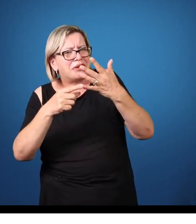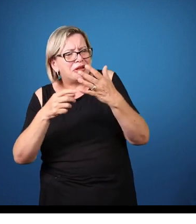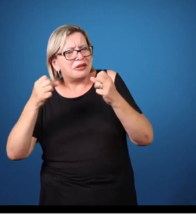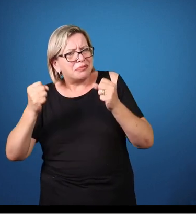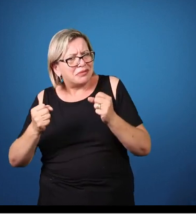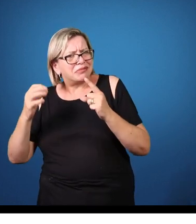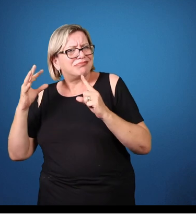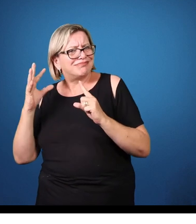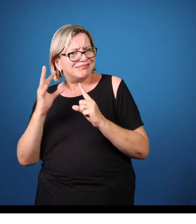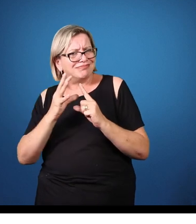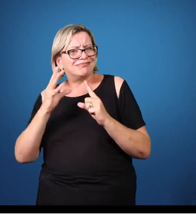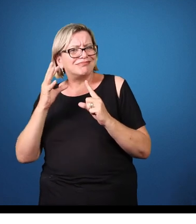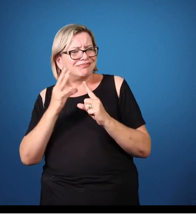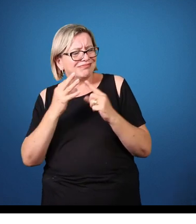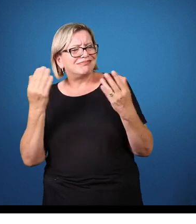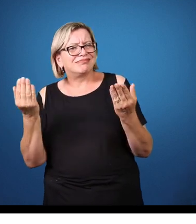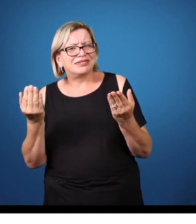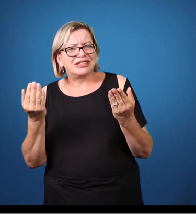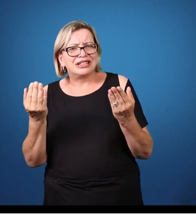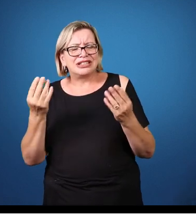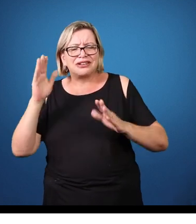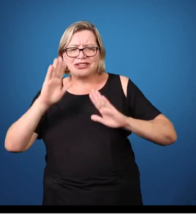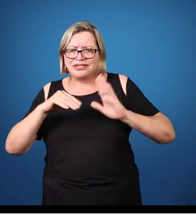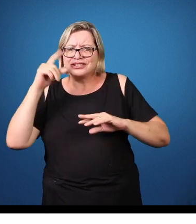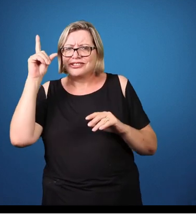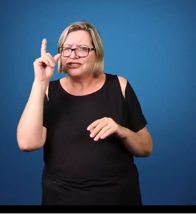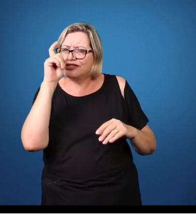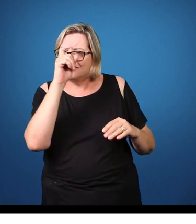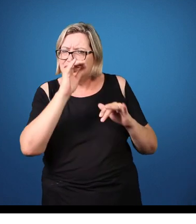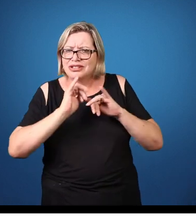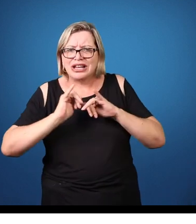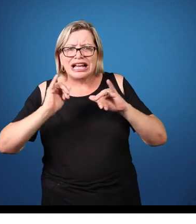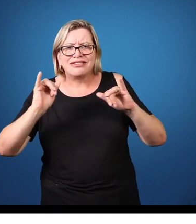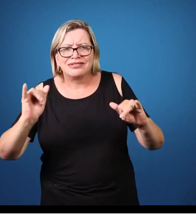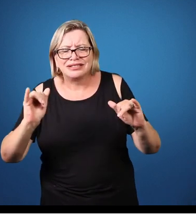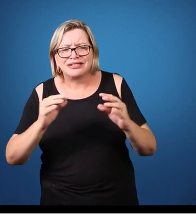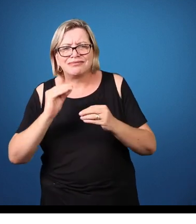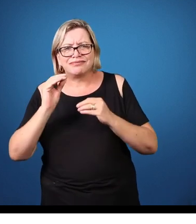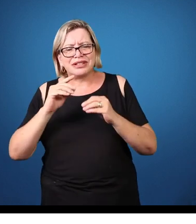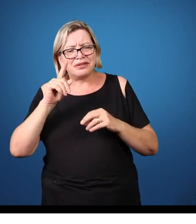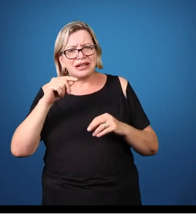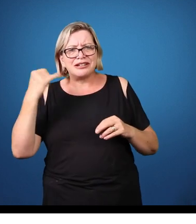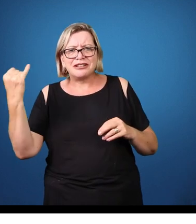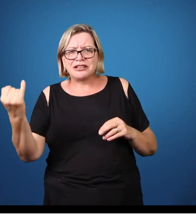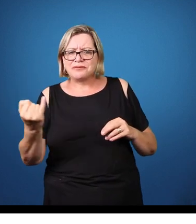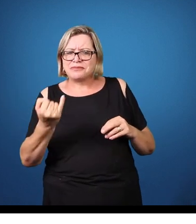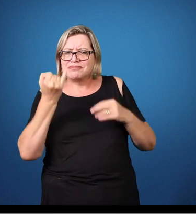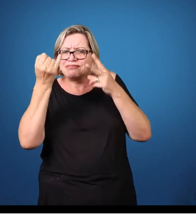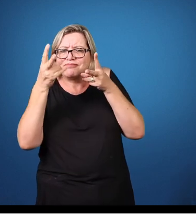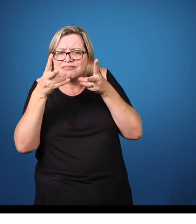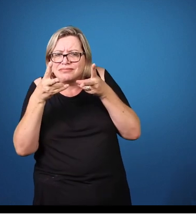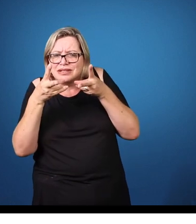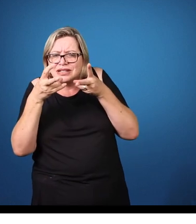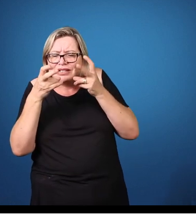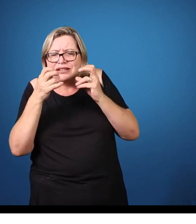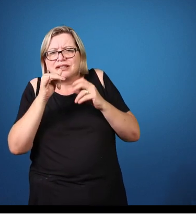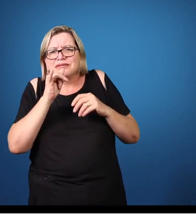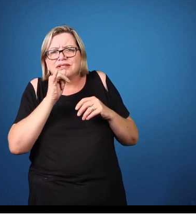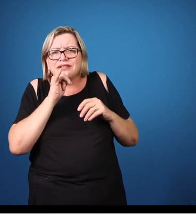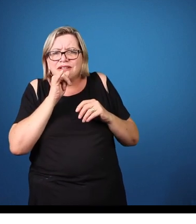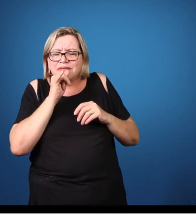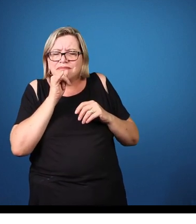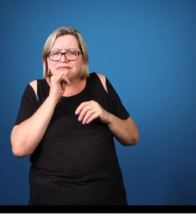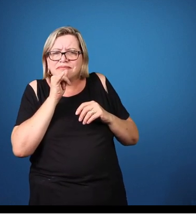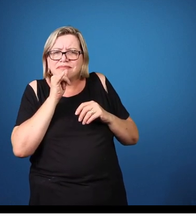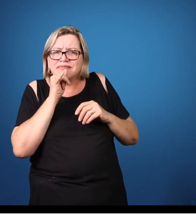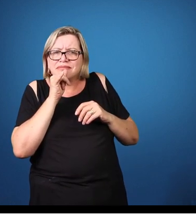Eu acho que o importante é fazer essa diferenciação entre, por exemplo, alguém que não está com interesse nenhum pela vida, né?